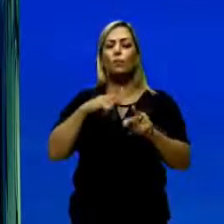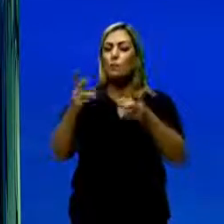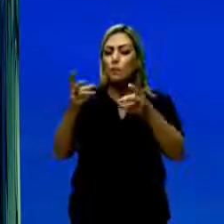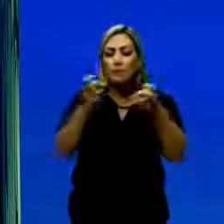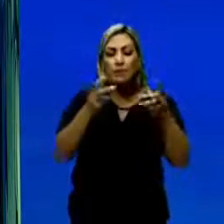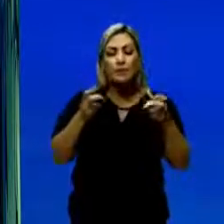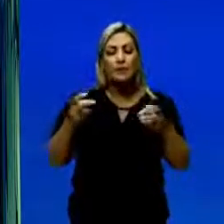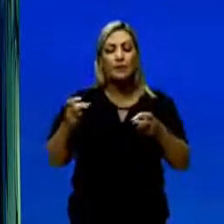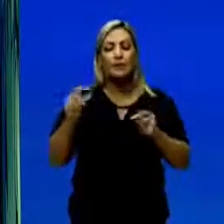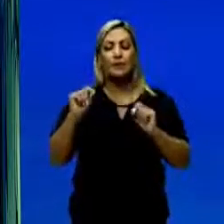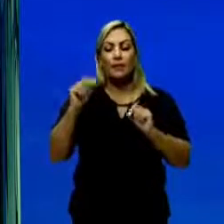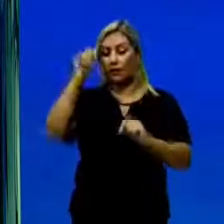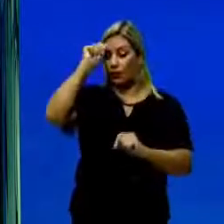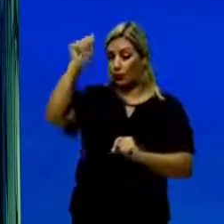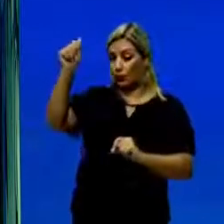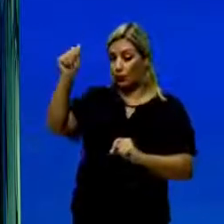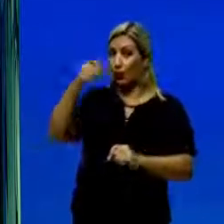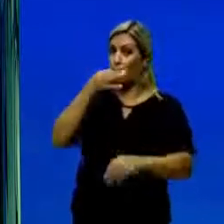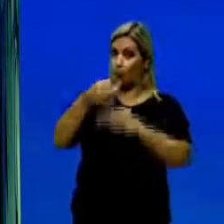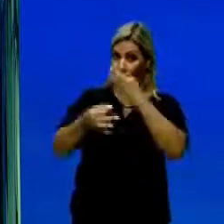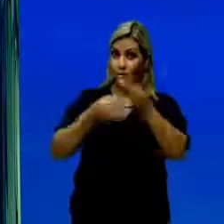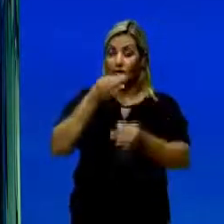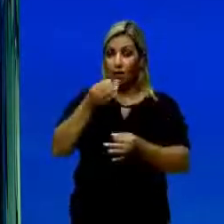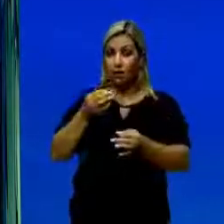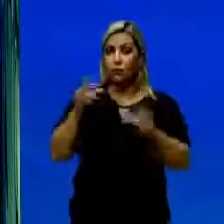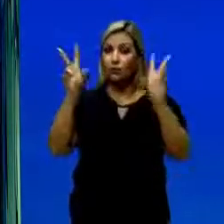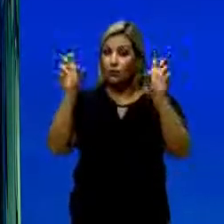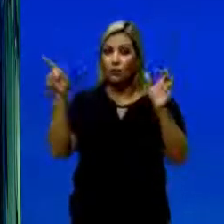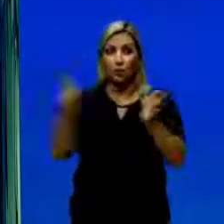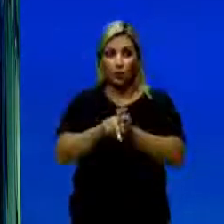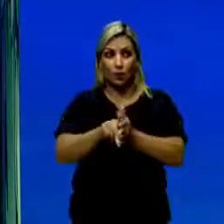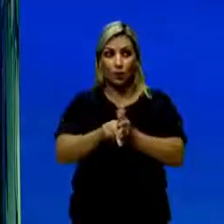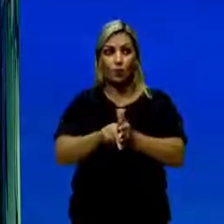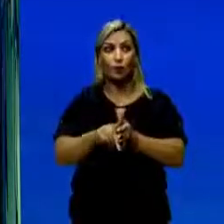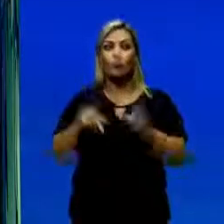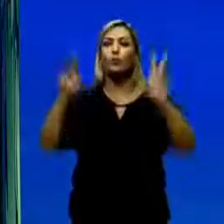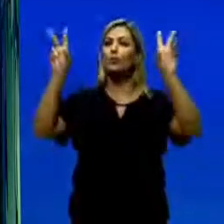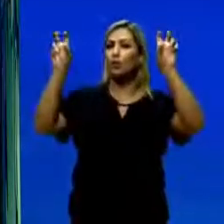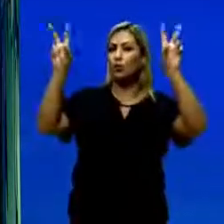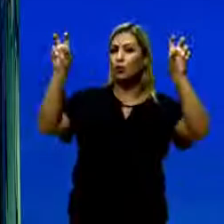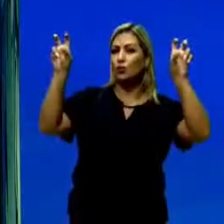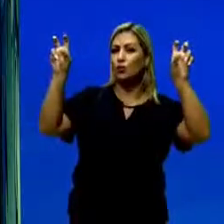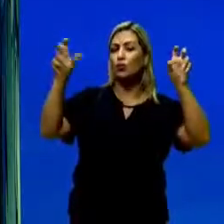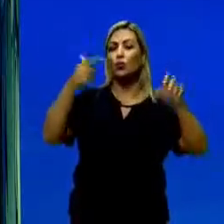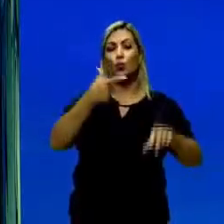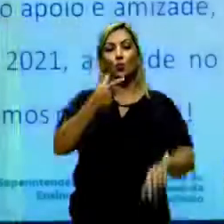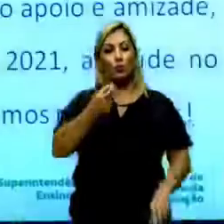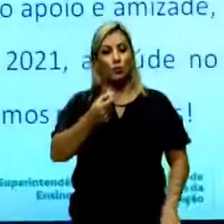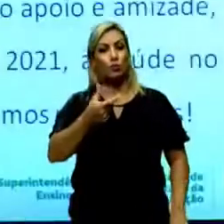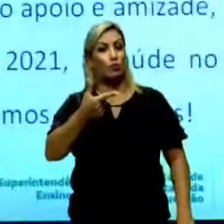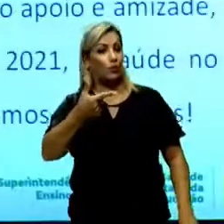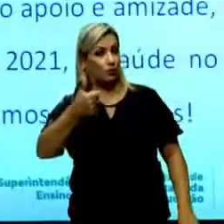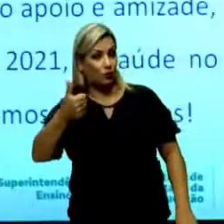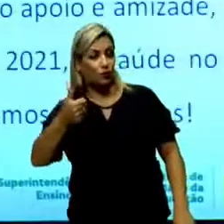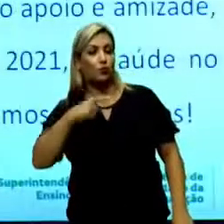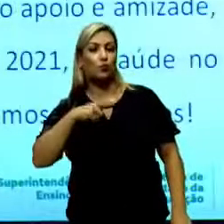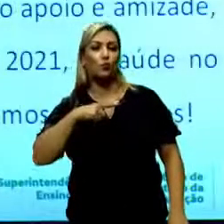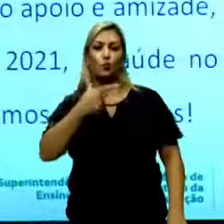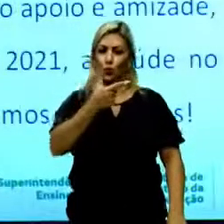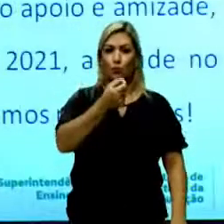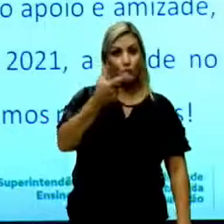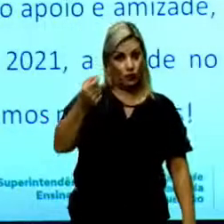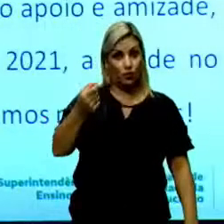perceber que o autor opina sobre um determinado assunto. O título, 2020, um ano de